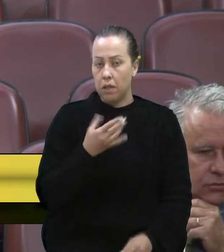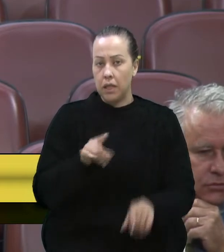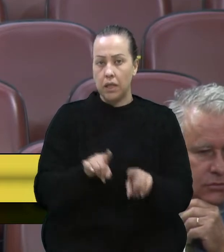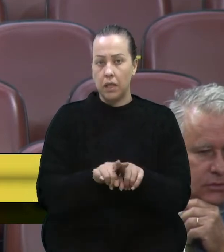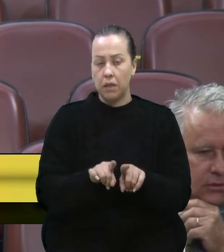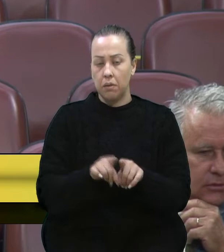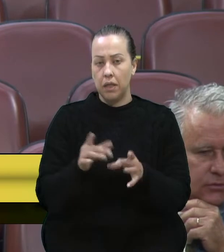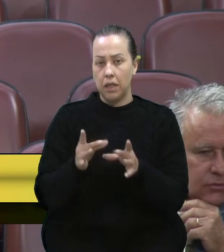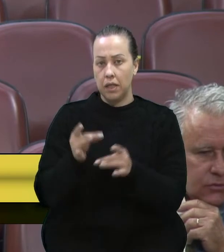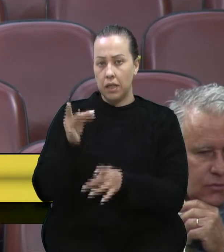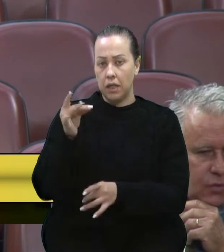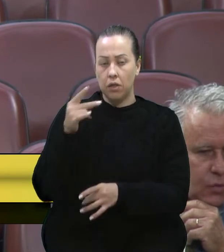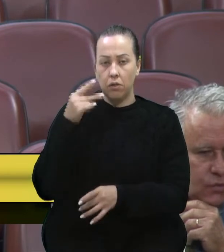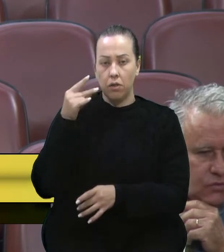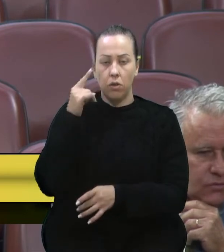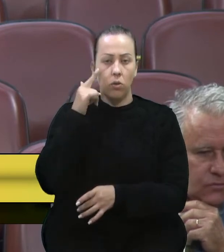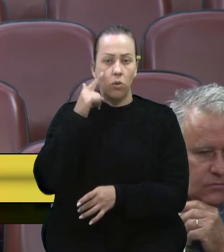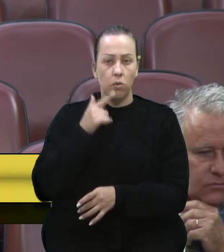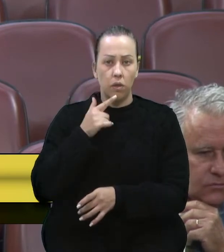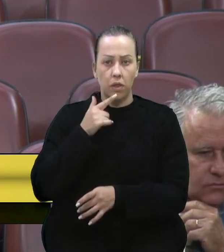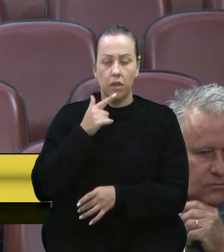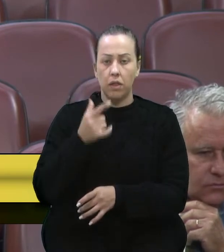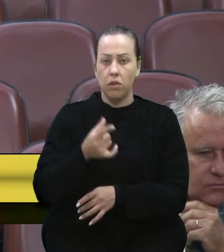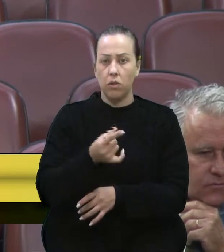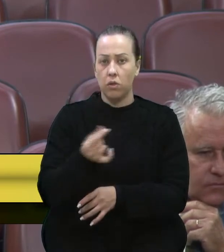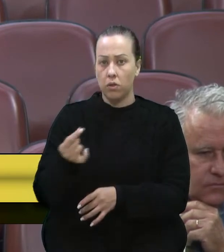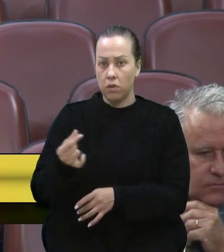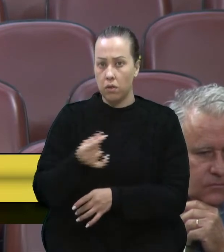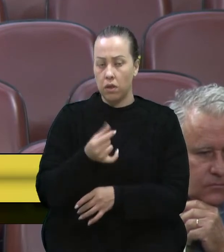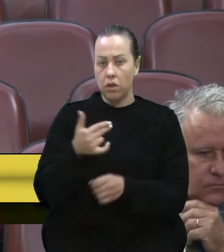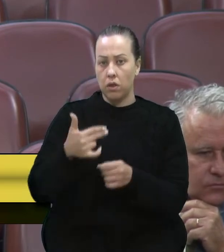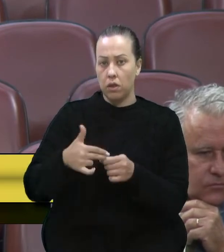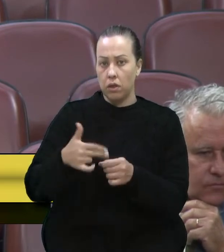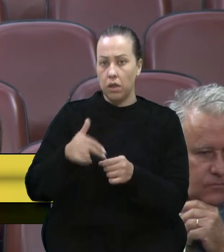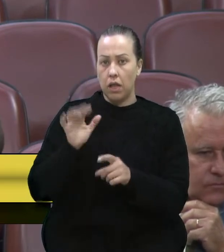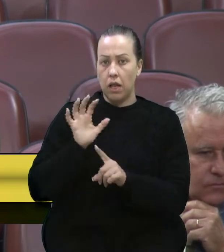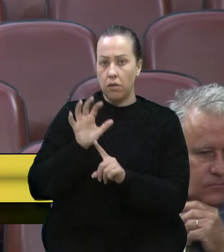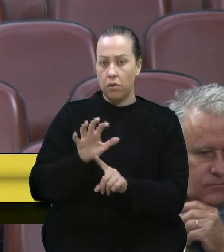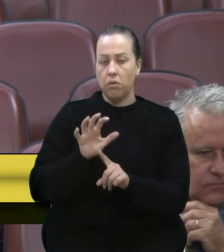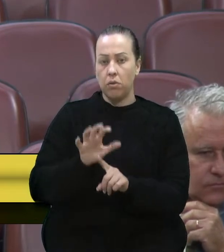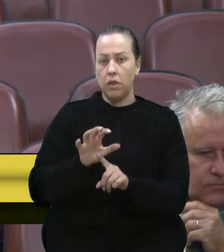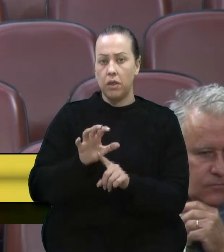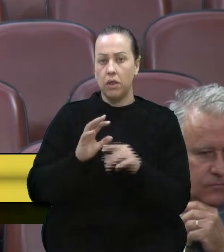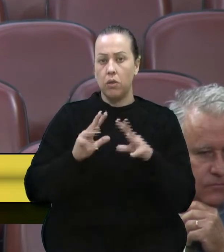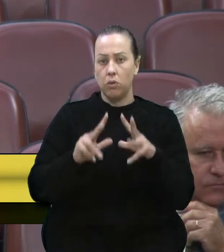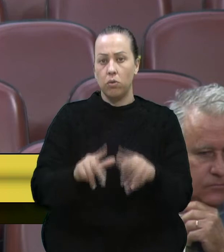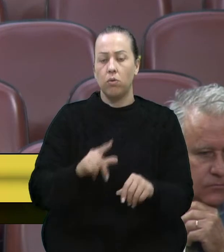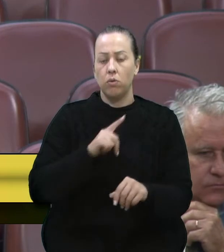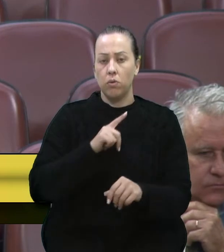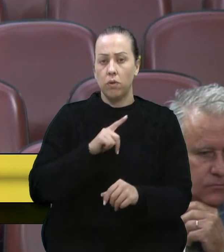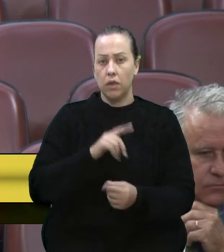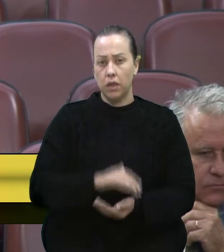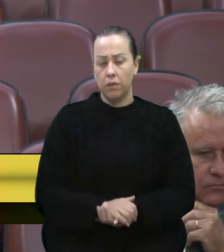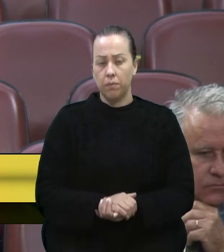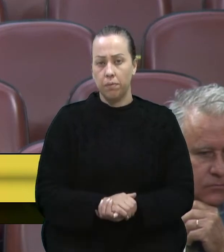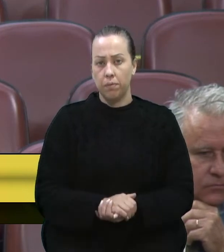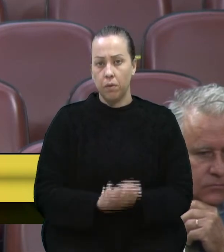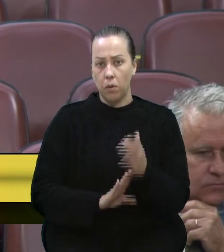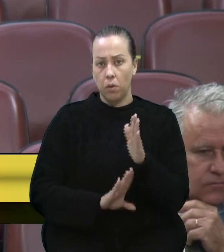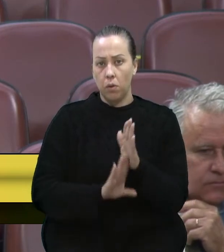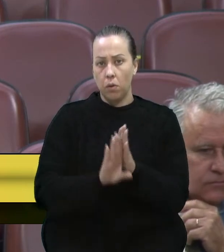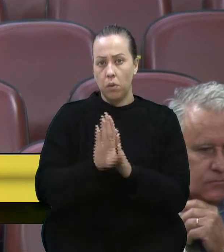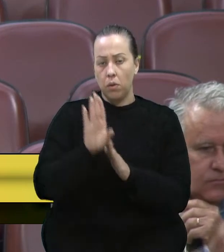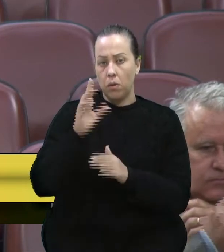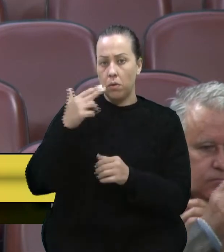detalhado pelo vereador Lucas, os valores dos combustíveis, a influência que têm os estados. O aumento do combustível,